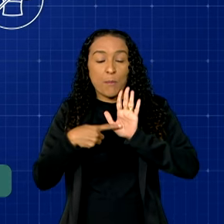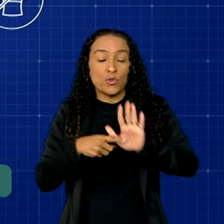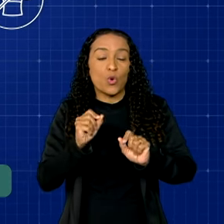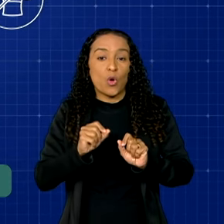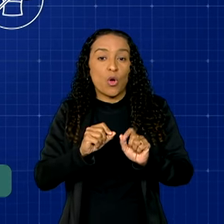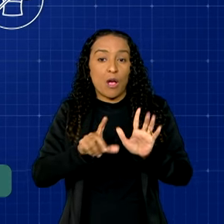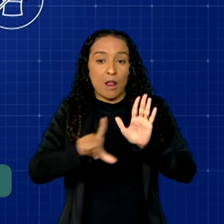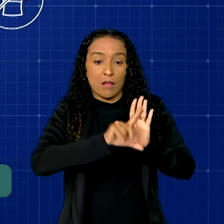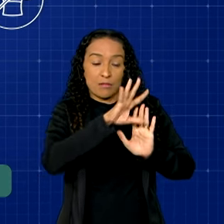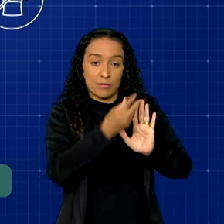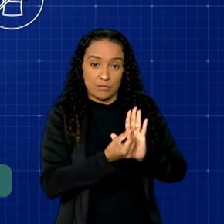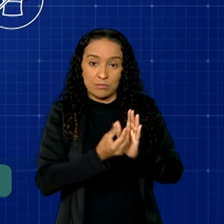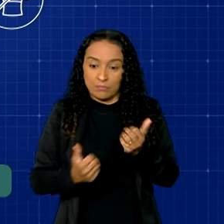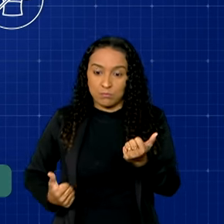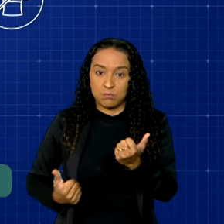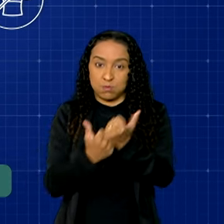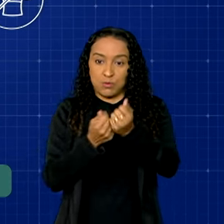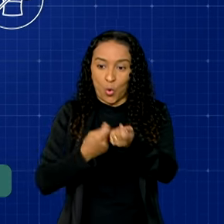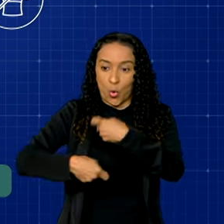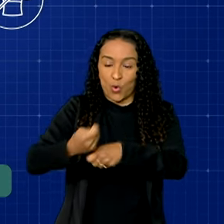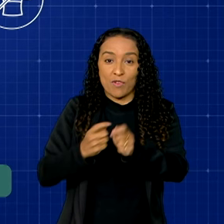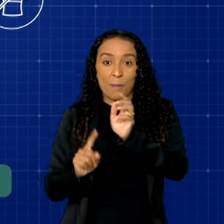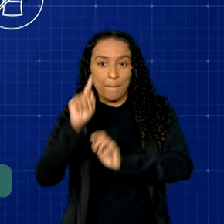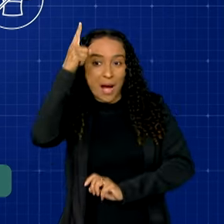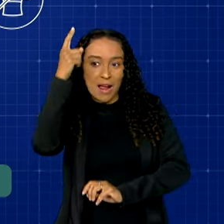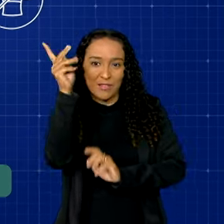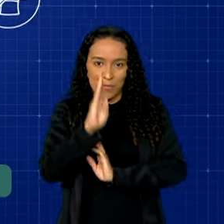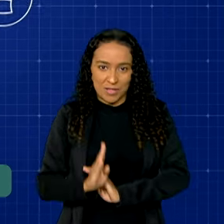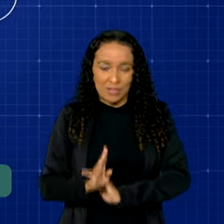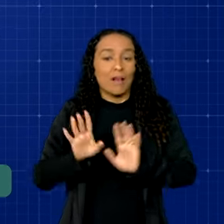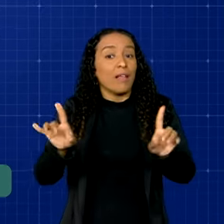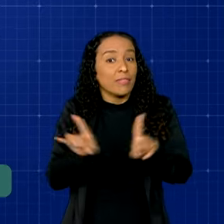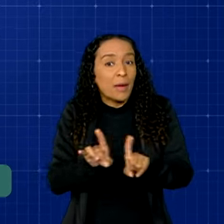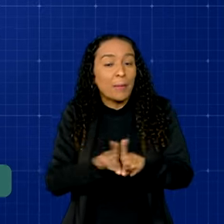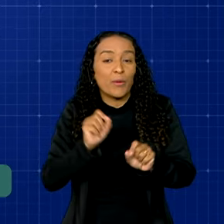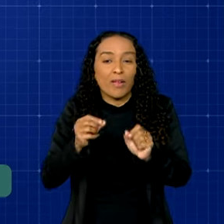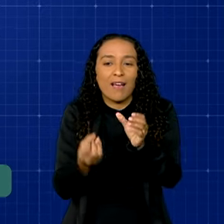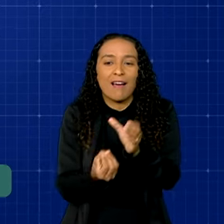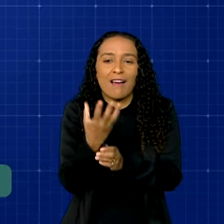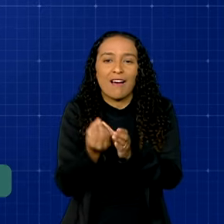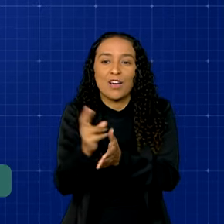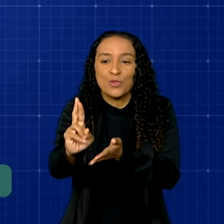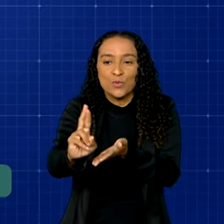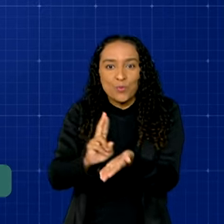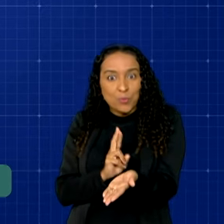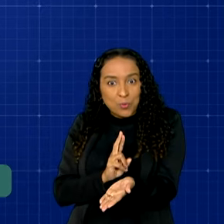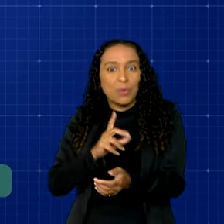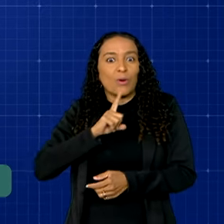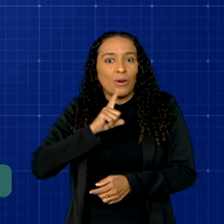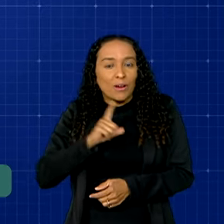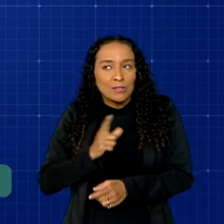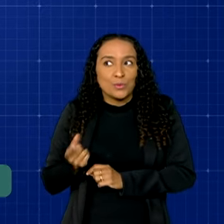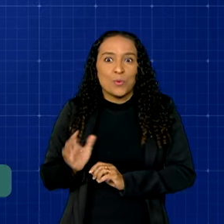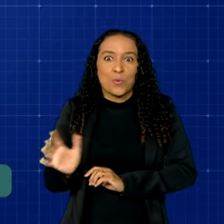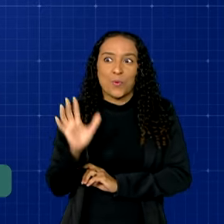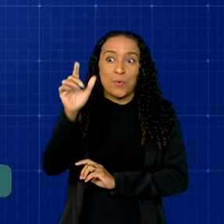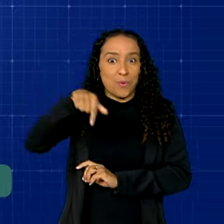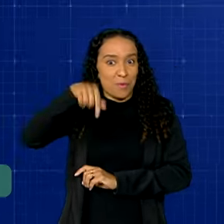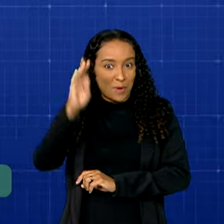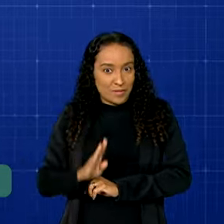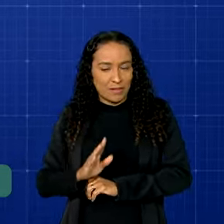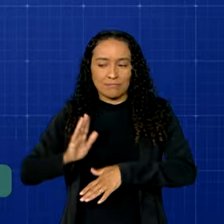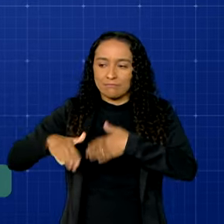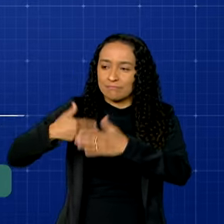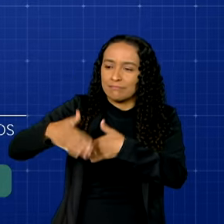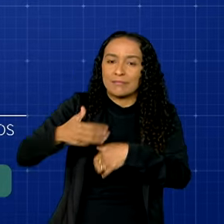Rouanet não apenas impulsiona a economia criativa brasileira, mas também gera retornos impressionantes para o país. Ao